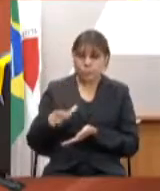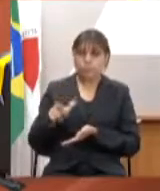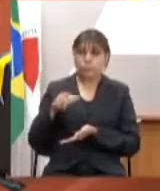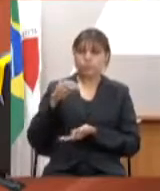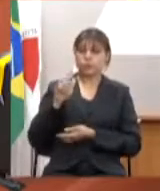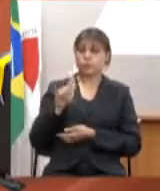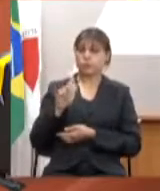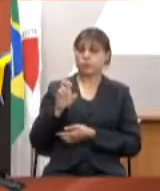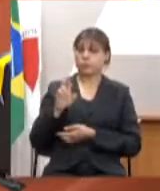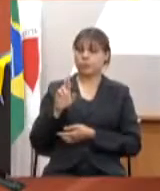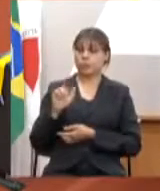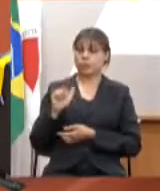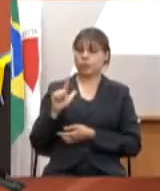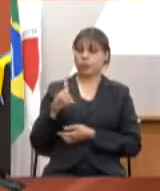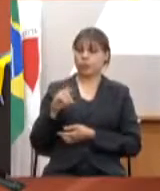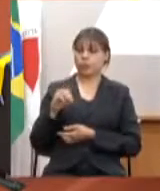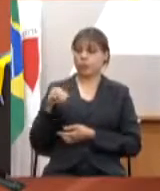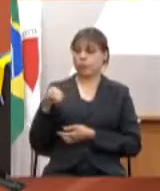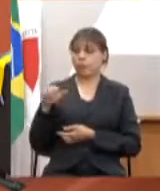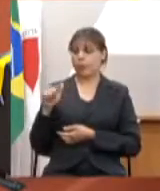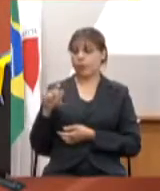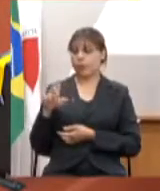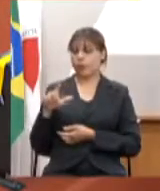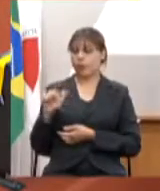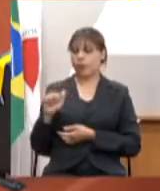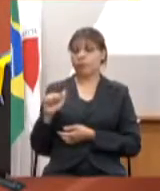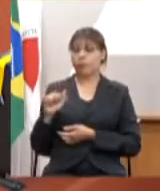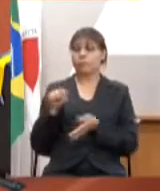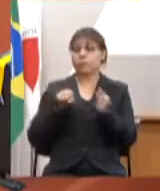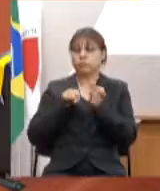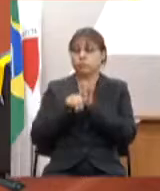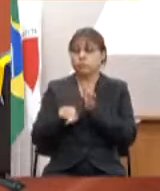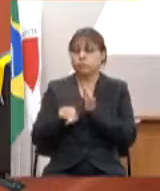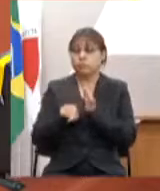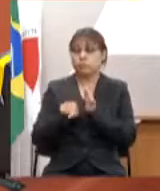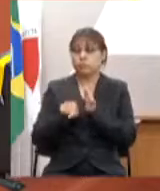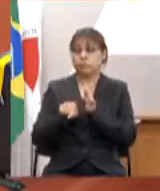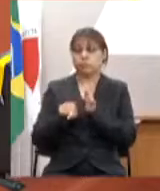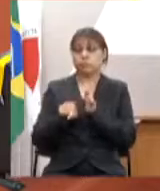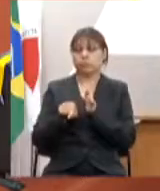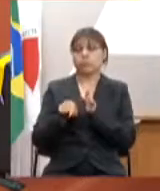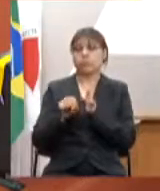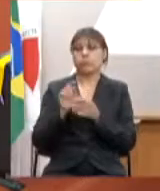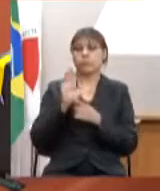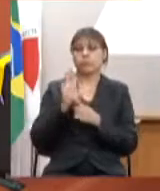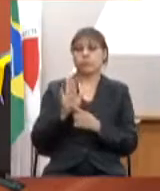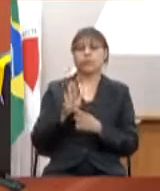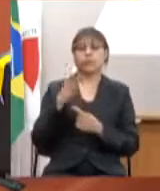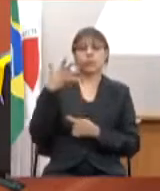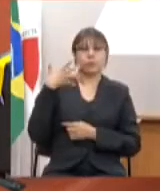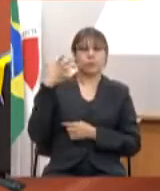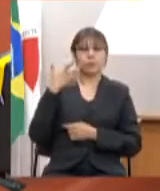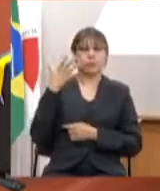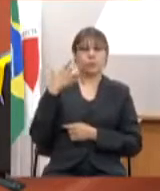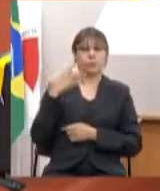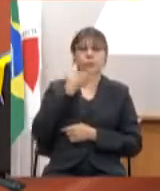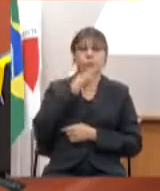de Magela Magela perguntou sobre a apresentação do secretário estado de saúde